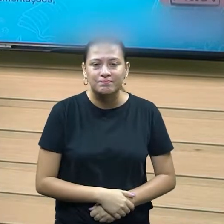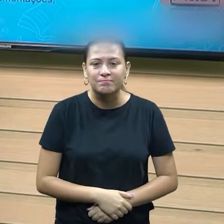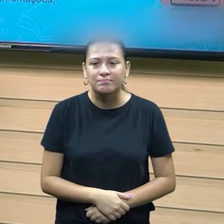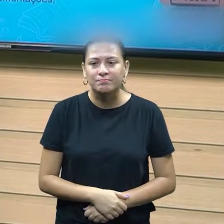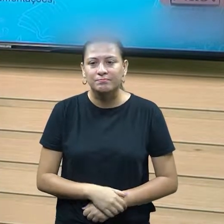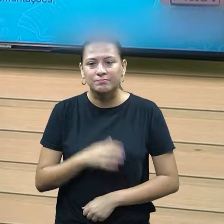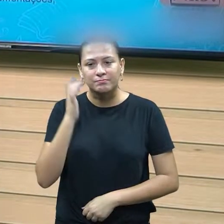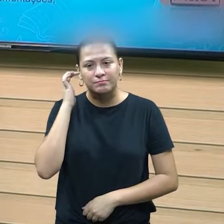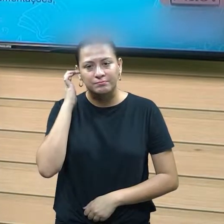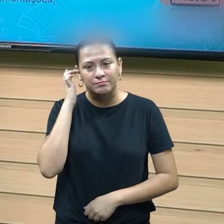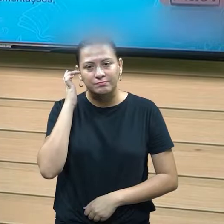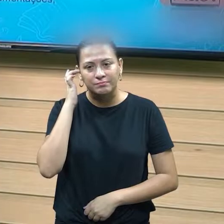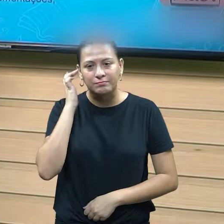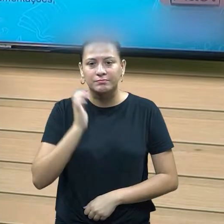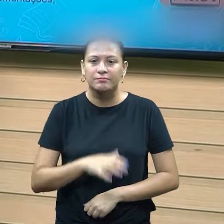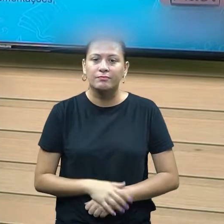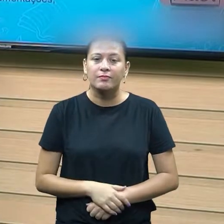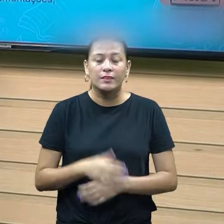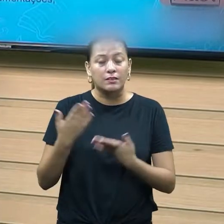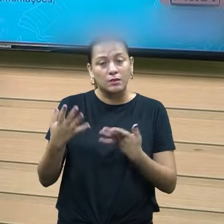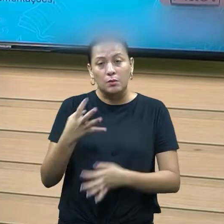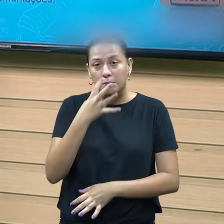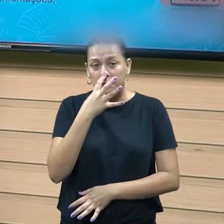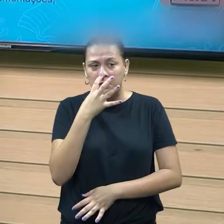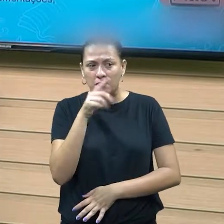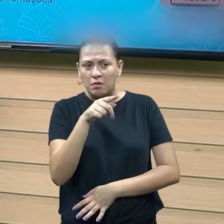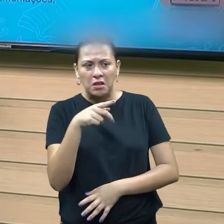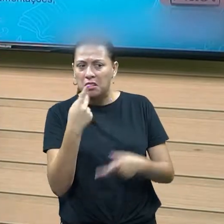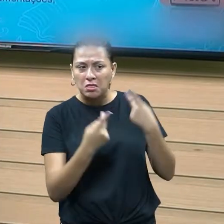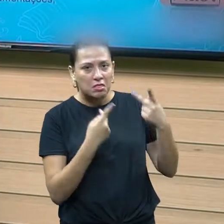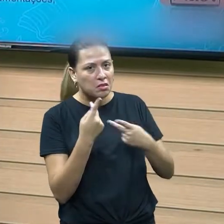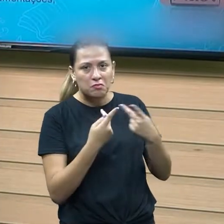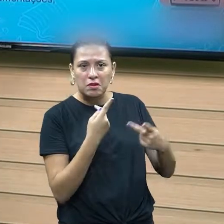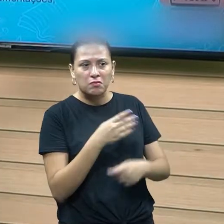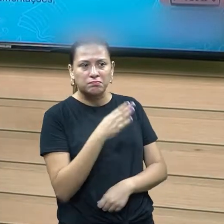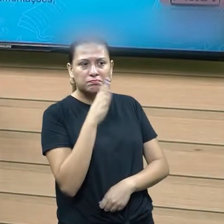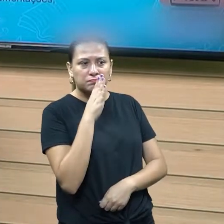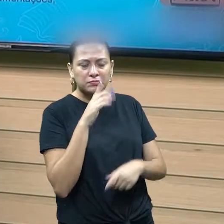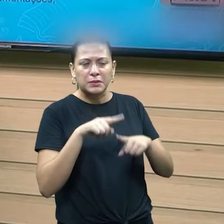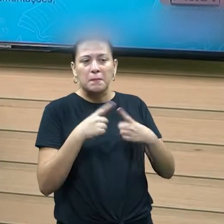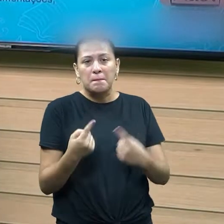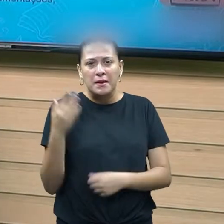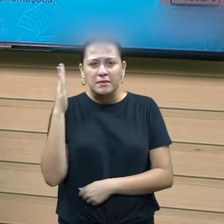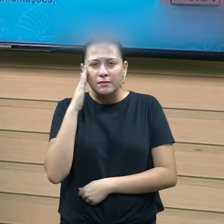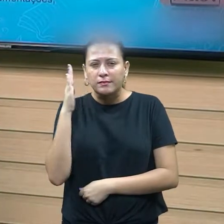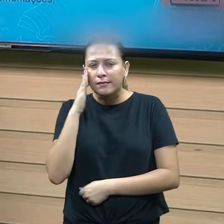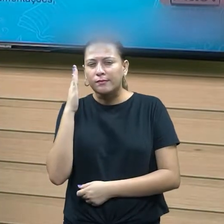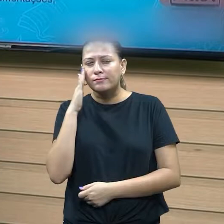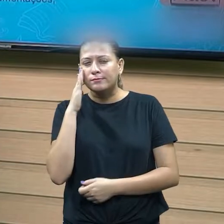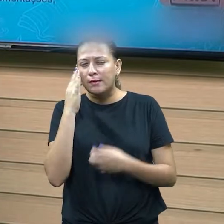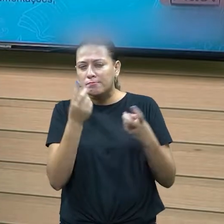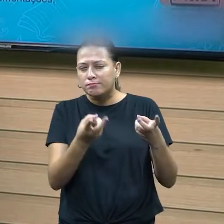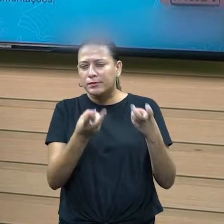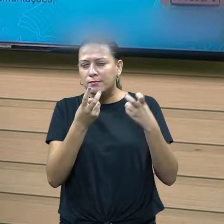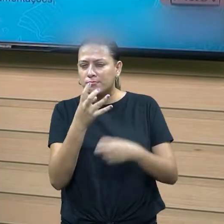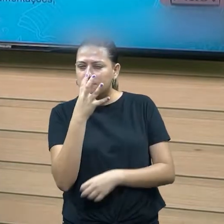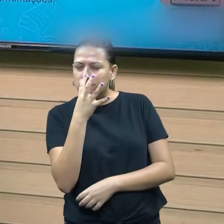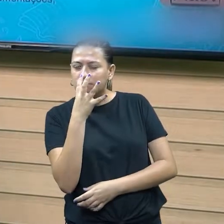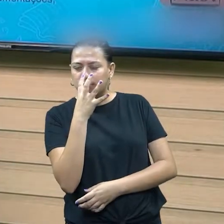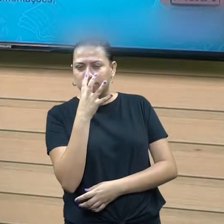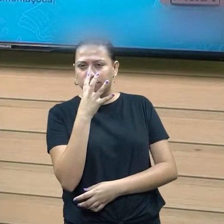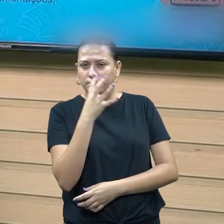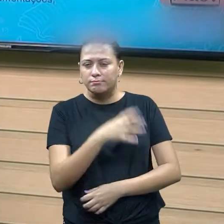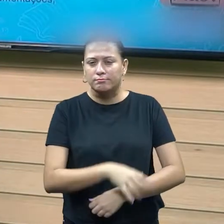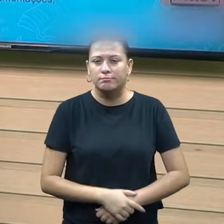que é observar o que não foi dito, né, diante de esse processo. Então, é ler entre as entreguências.